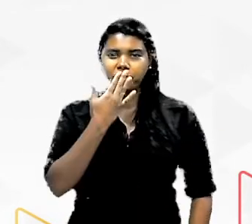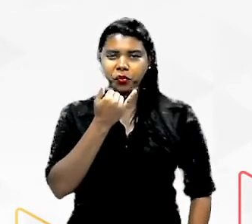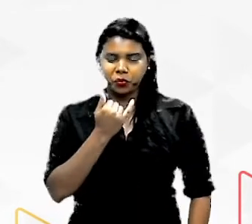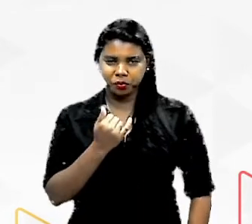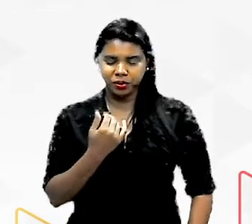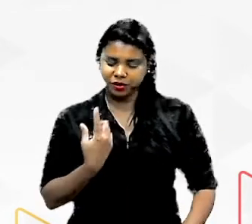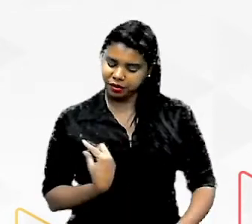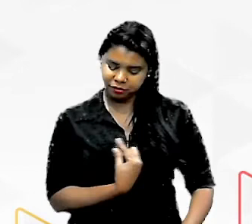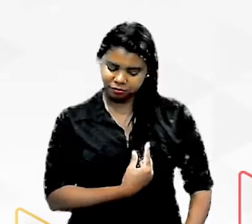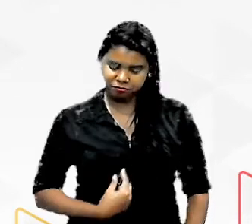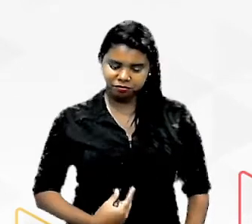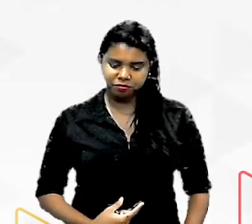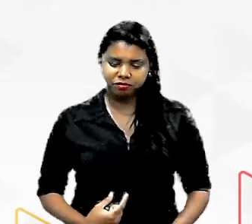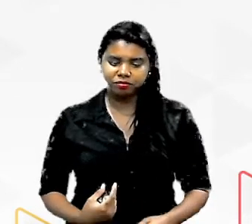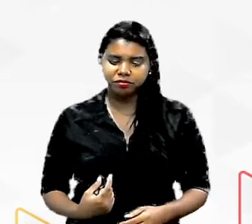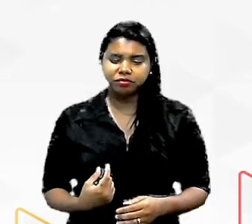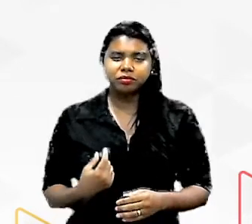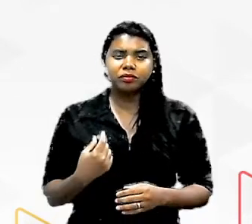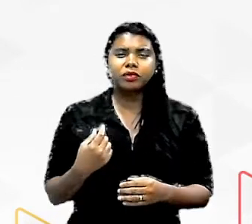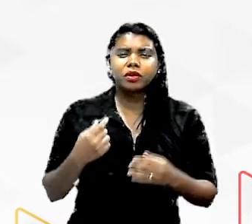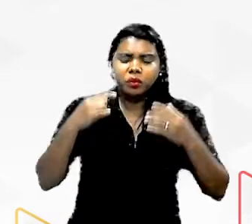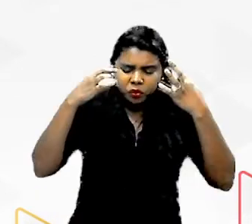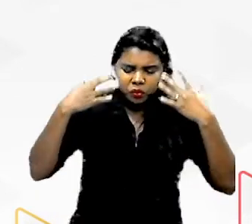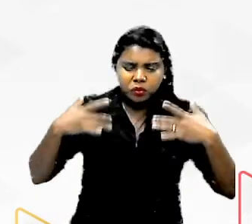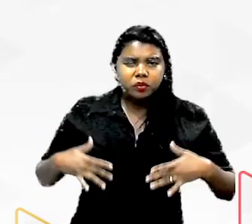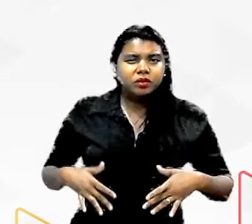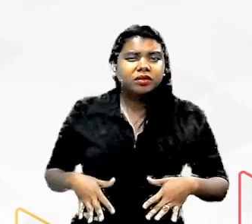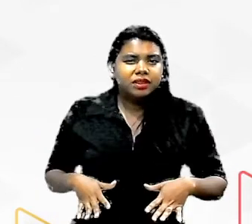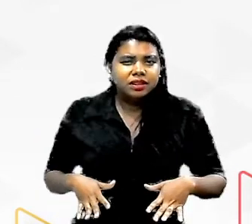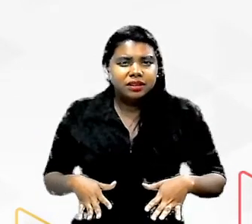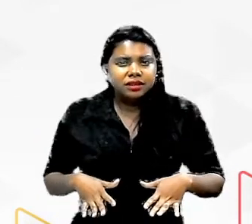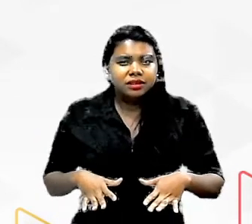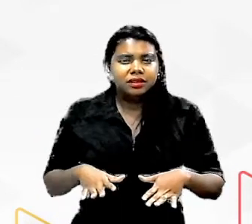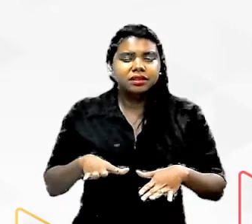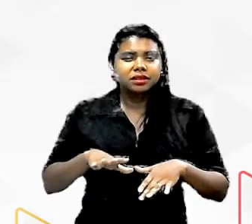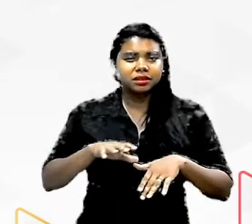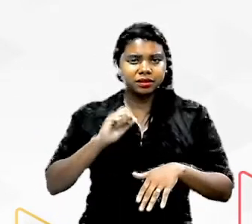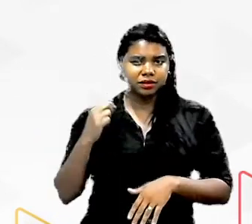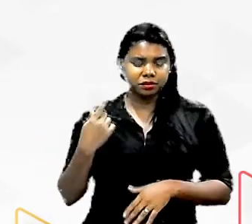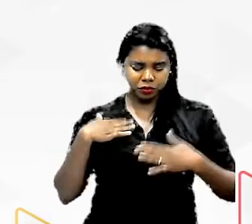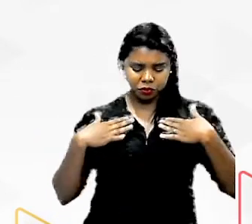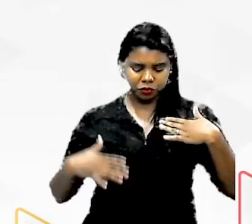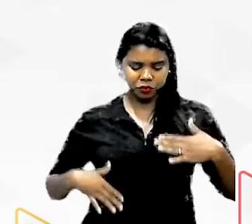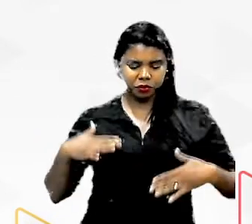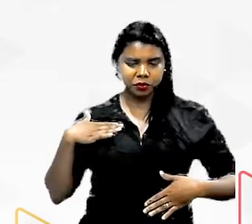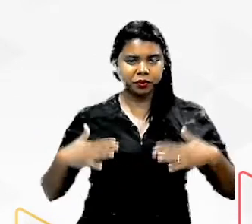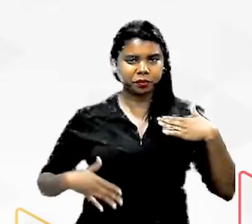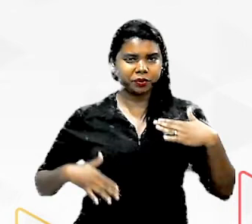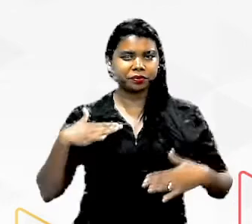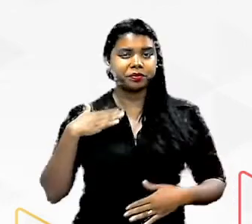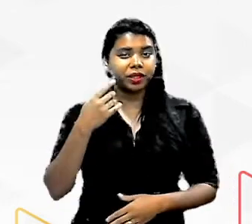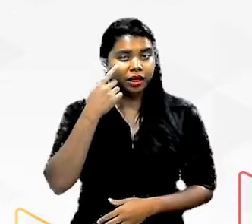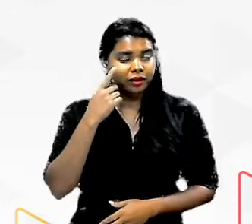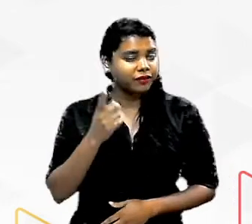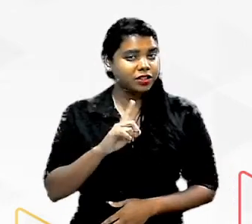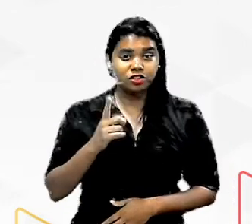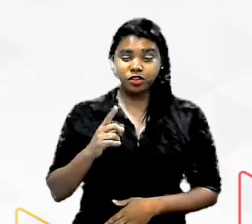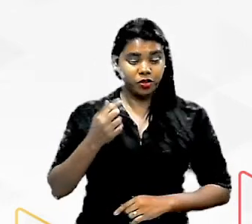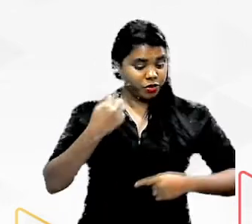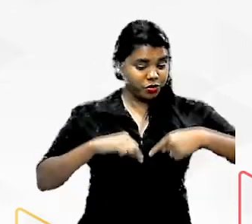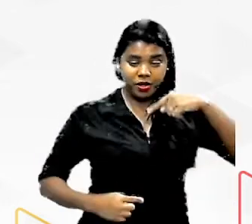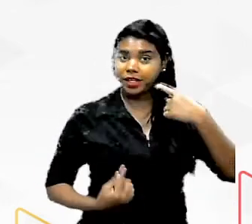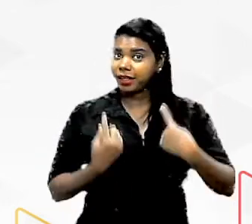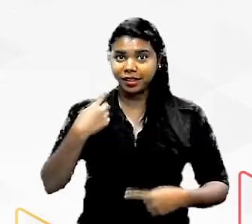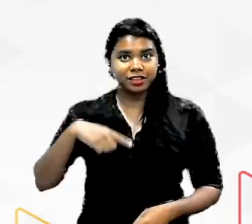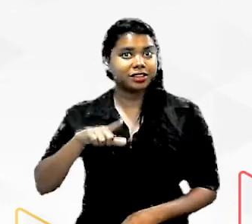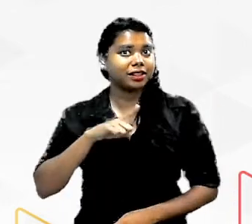a digestão quantas calorias serão absorvidas pelo nosso corpo? veja, não é o tanto de energia que ele